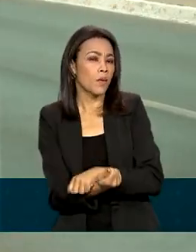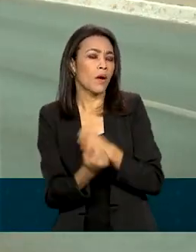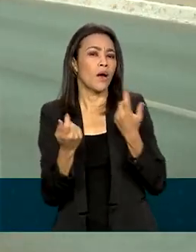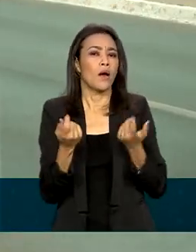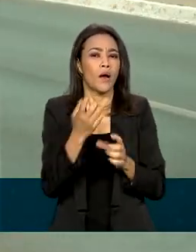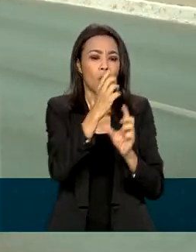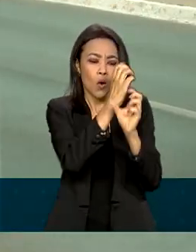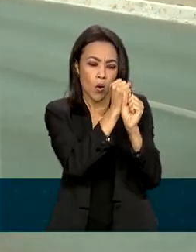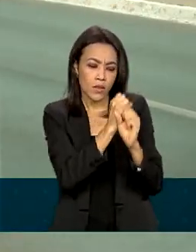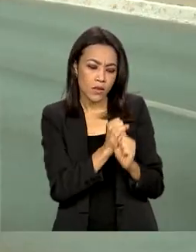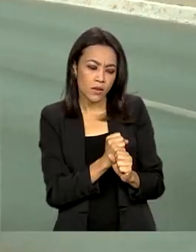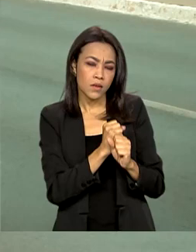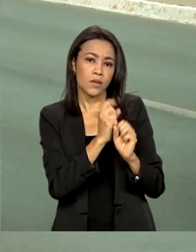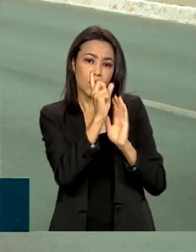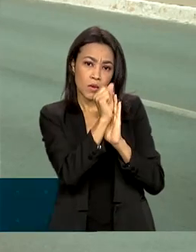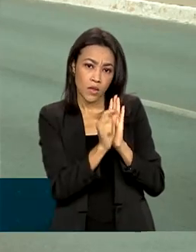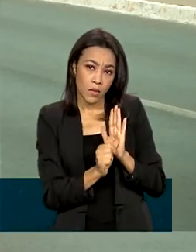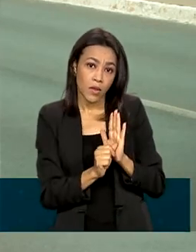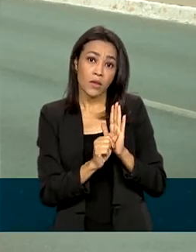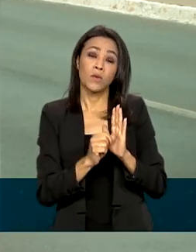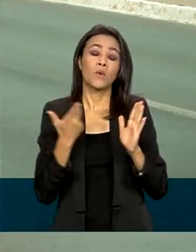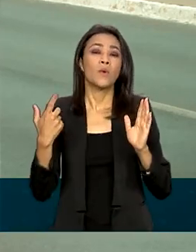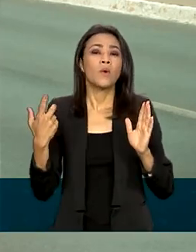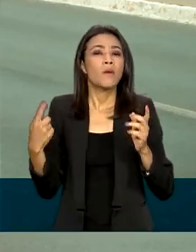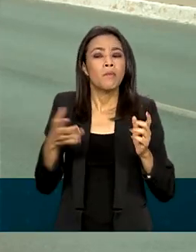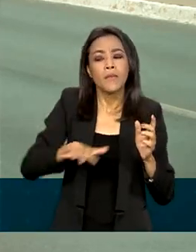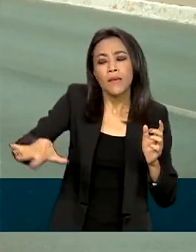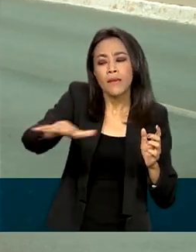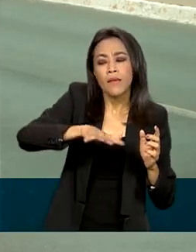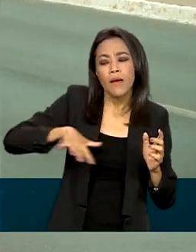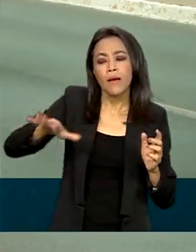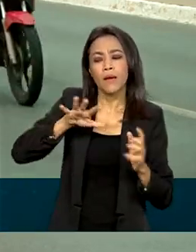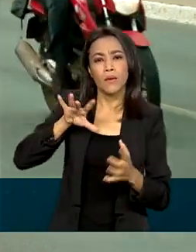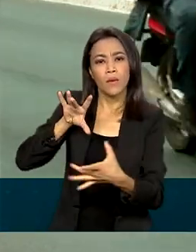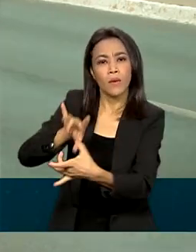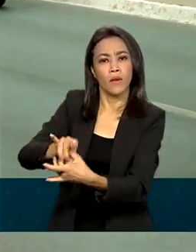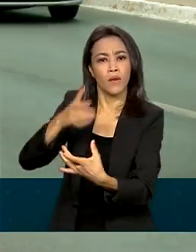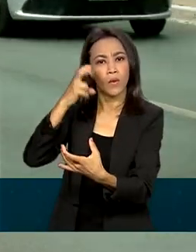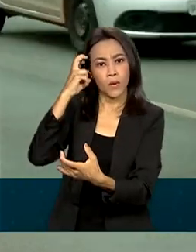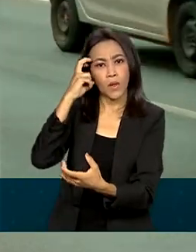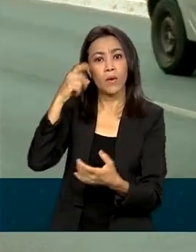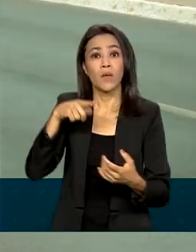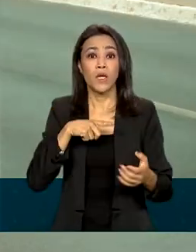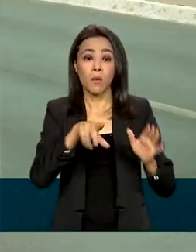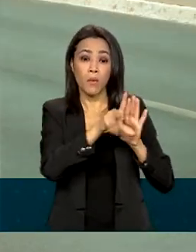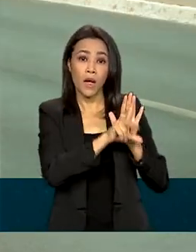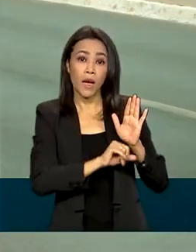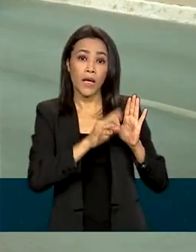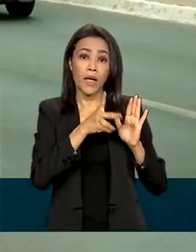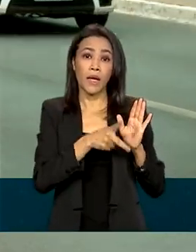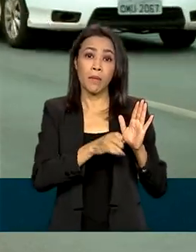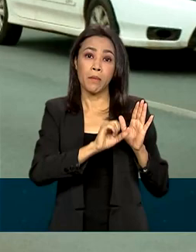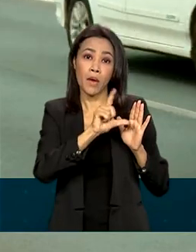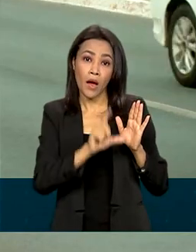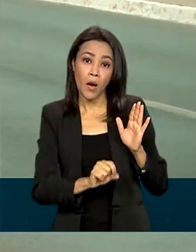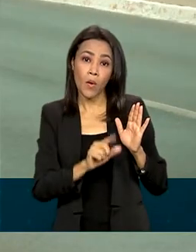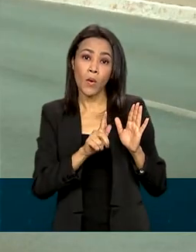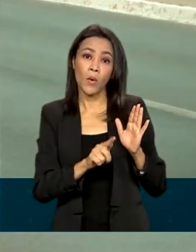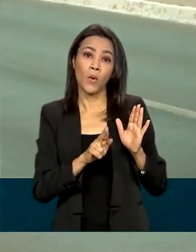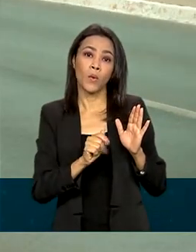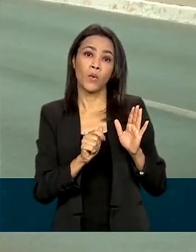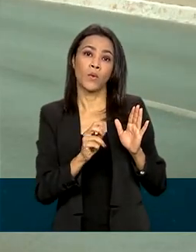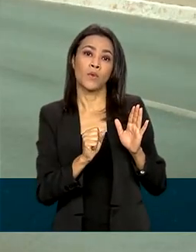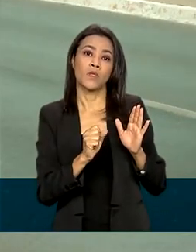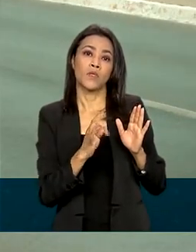necessidades do setor. A equipe defende o pagamento dos recursos previstos na Lei Paulo Gustavo ainda este ano.